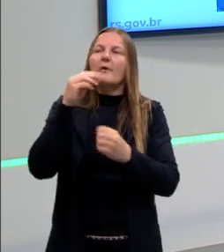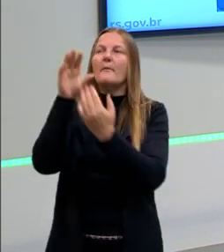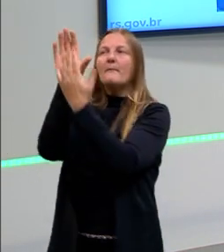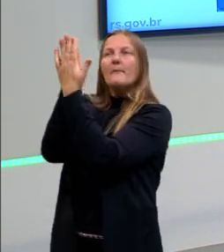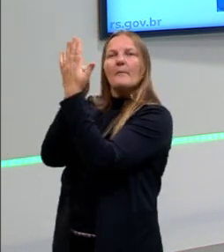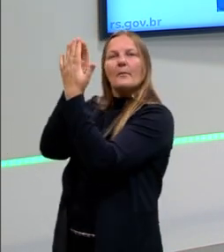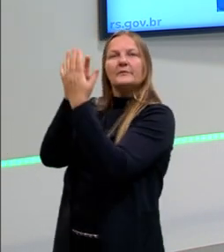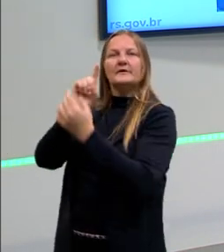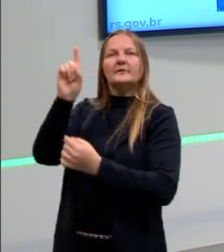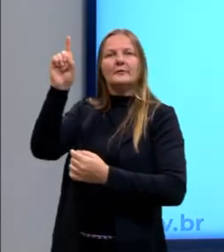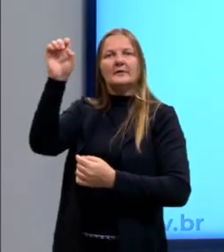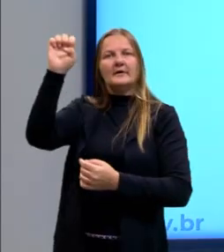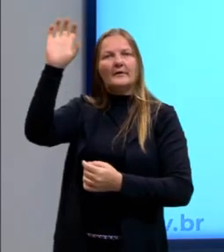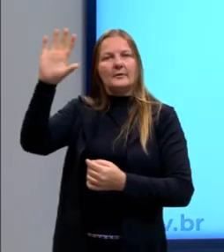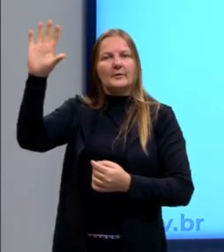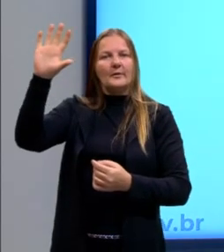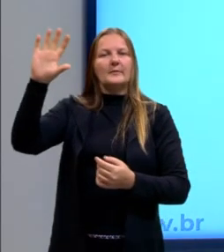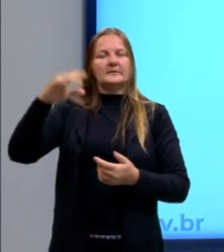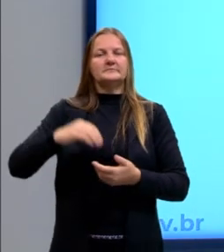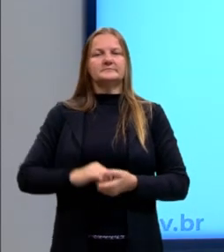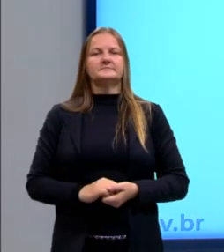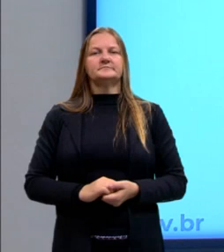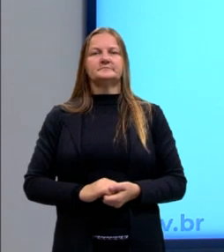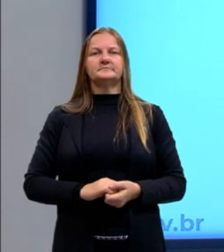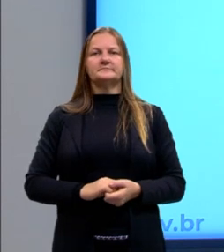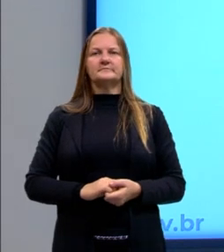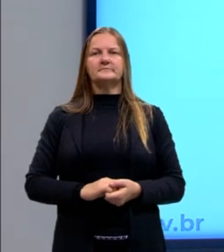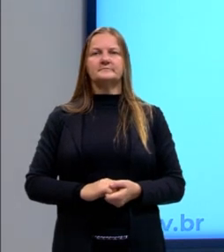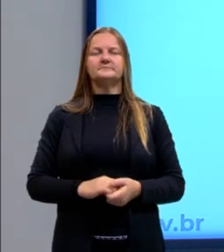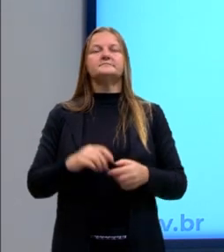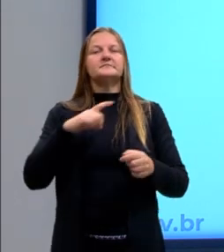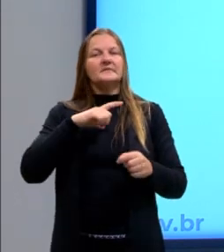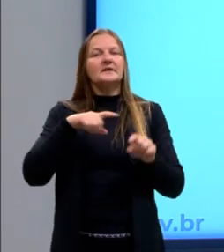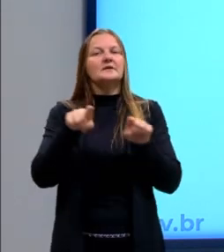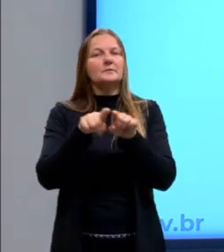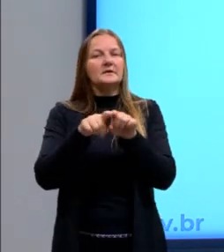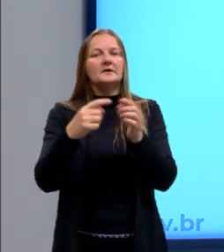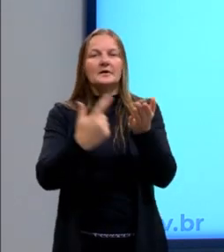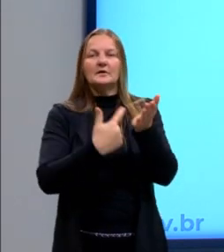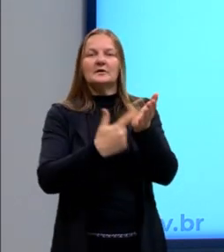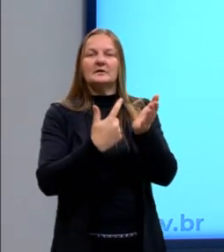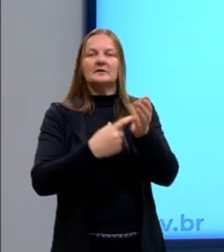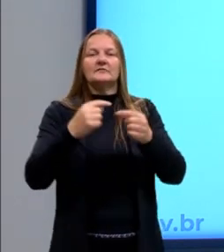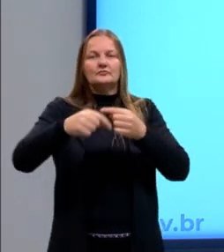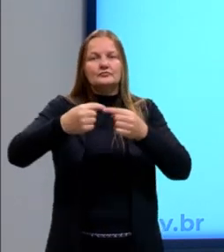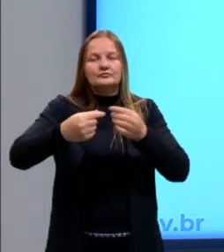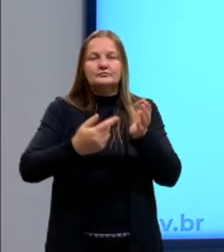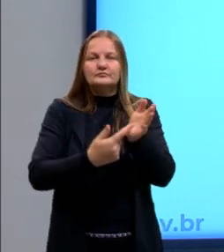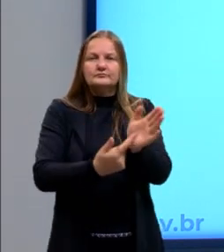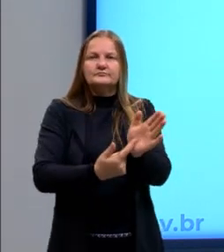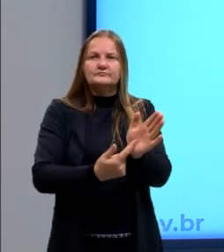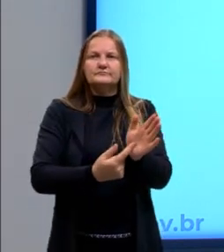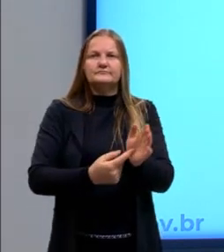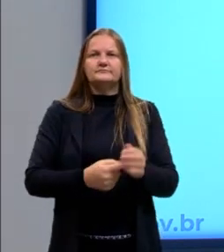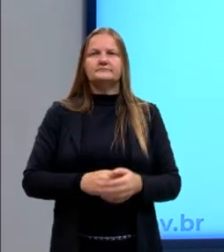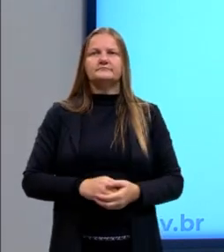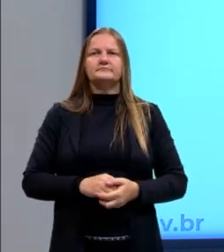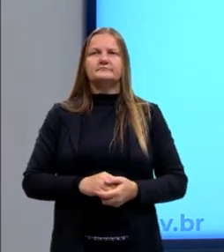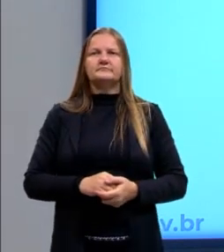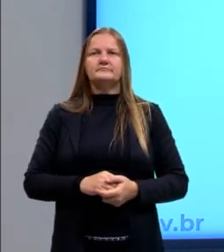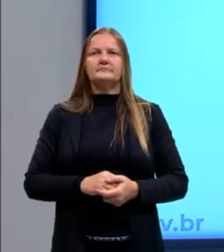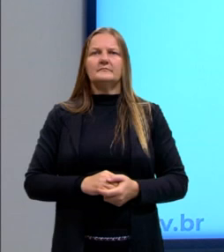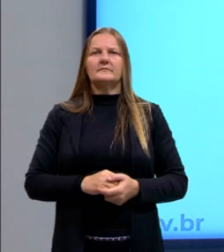mesmas etapas que os europeus passaram. E tem um outro livro que eu quero comentar aqui rapidinho, que é o Black Athena,